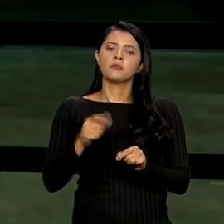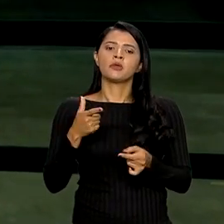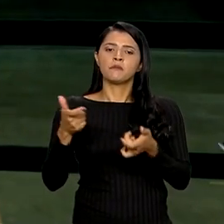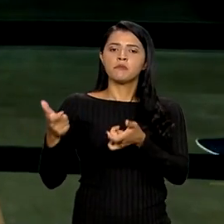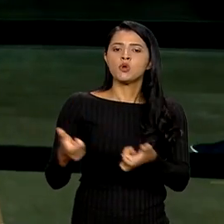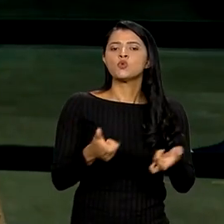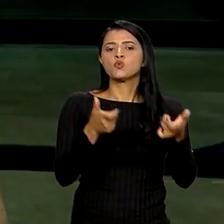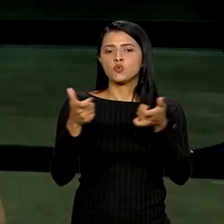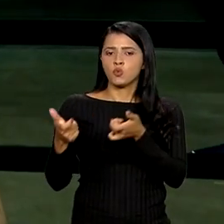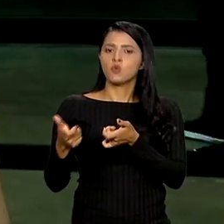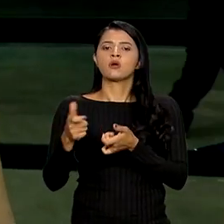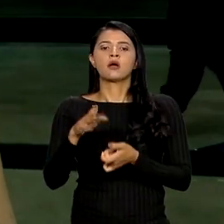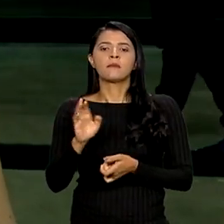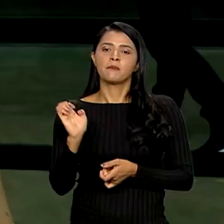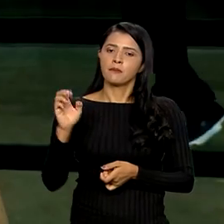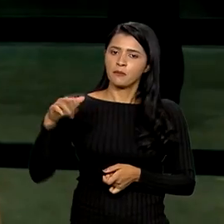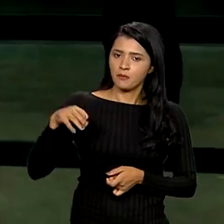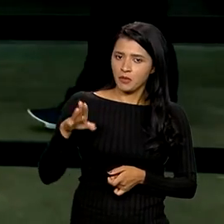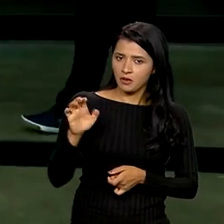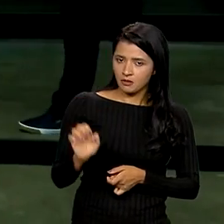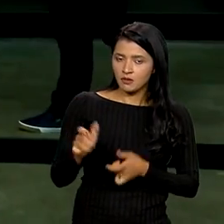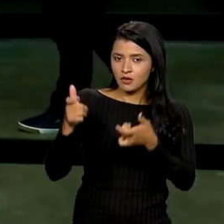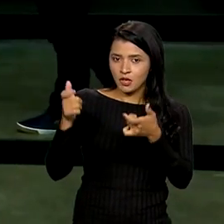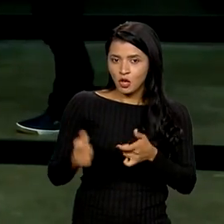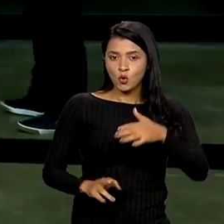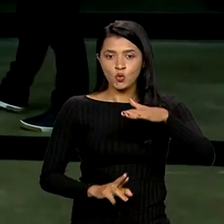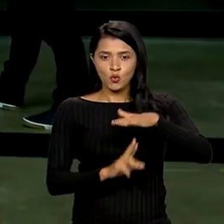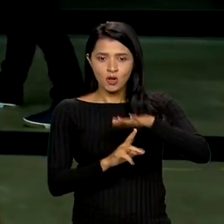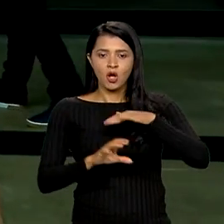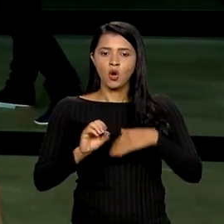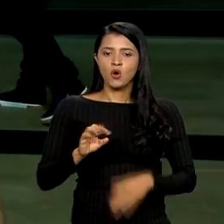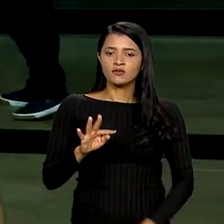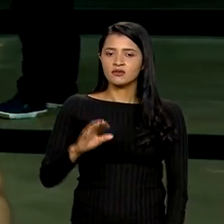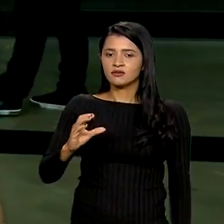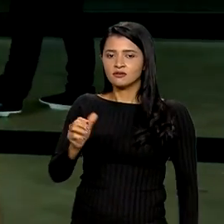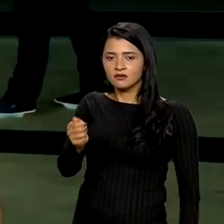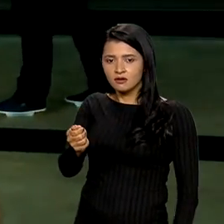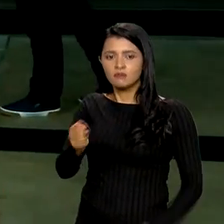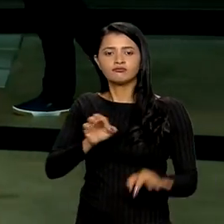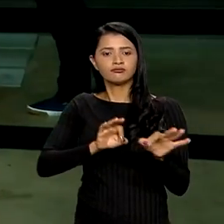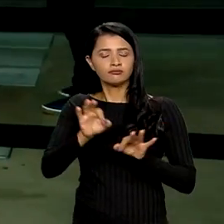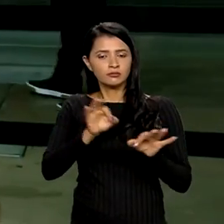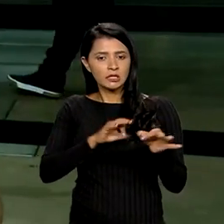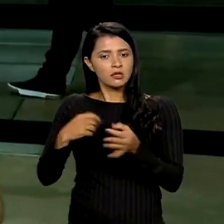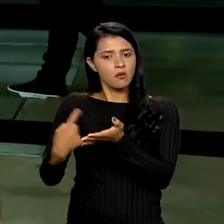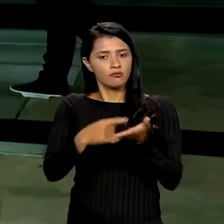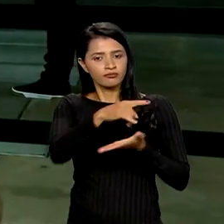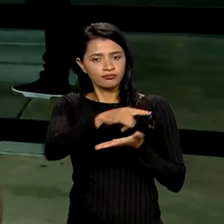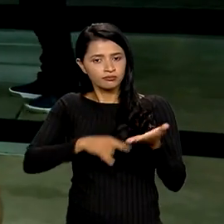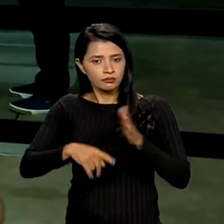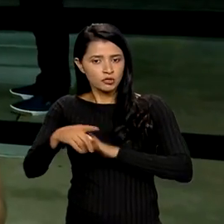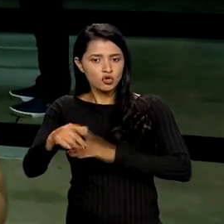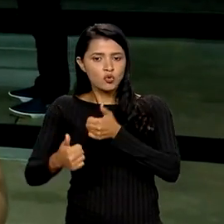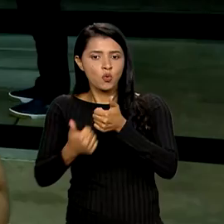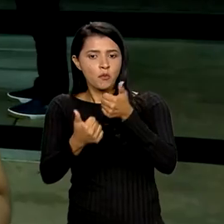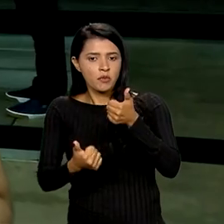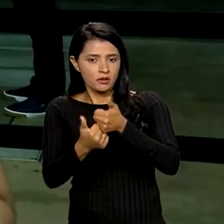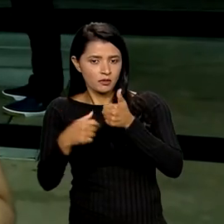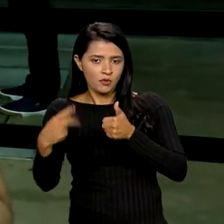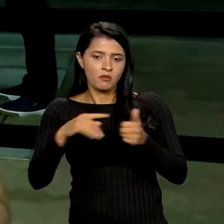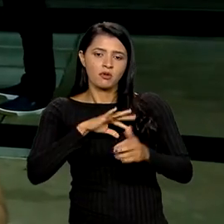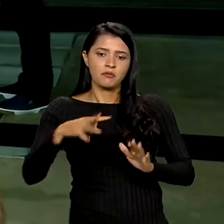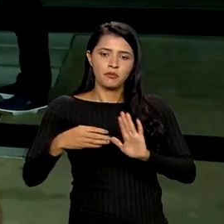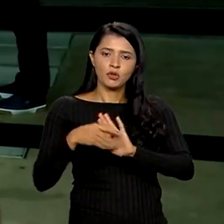hangar em Belém do Pará, estamos no estande da OTCA, que é a Organização do Tratado de Cooperação da